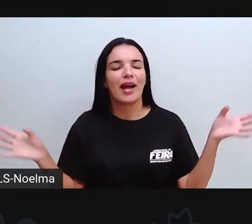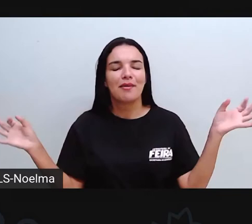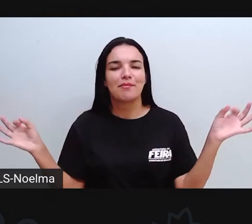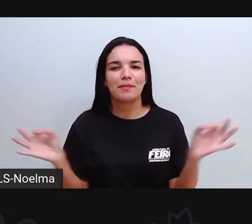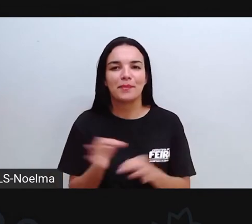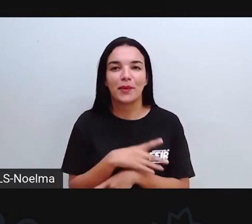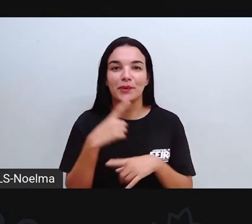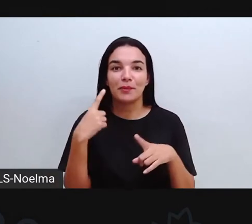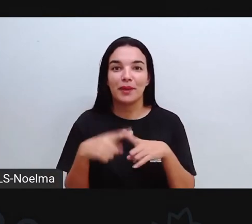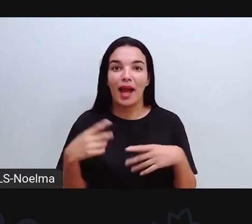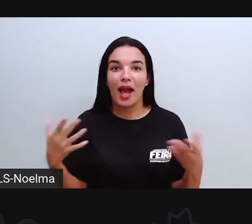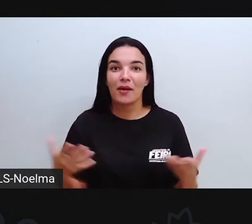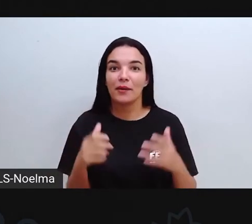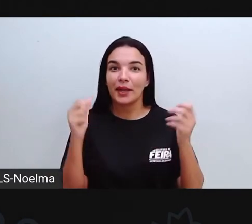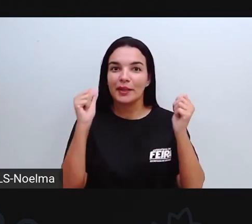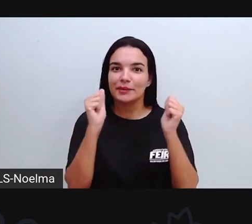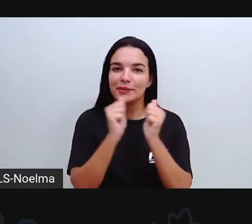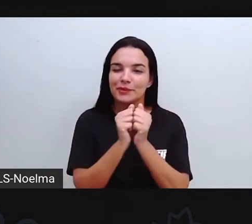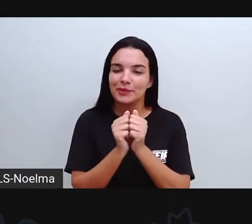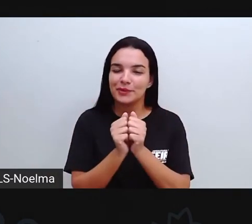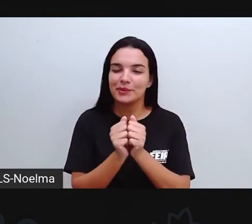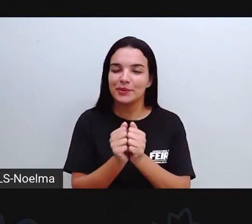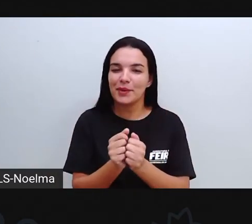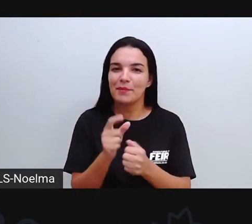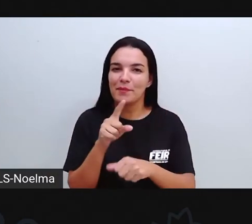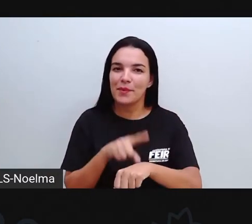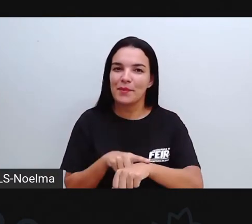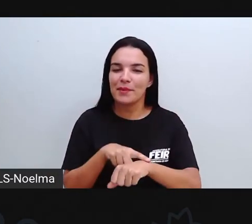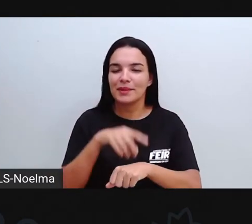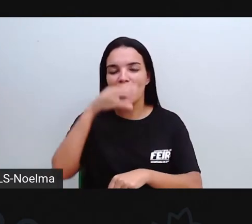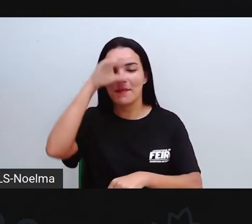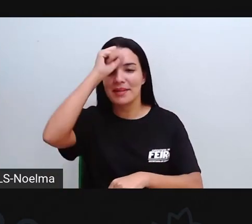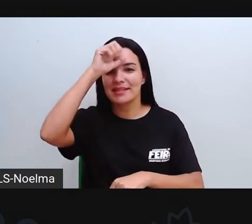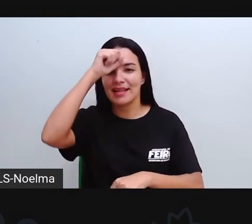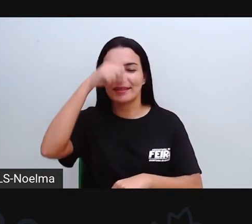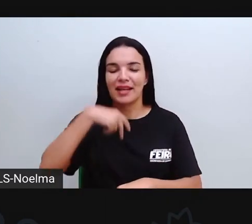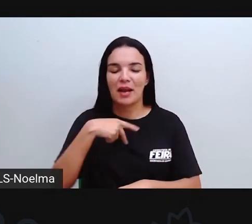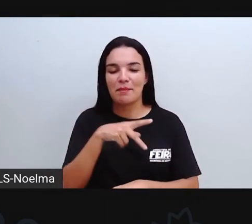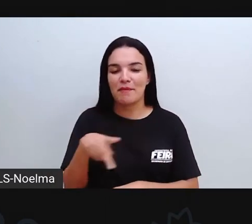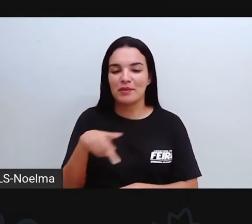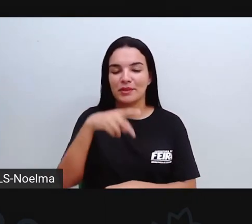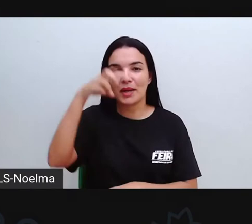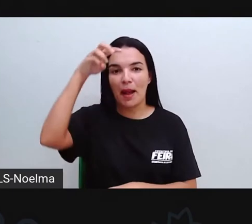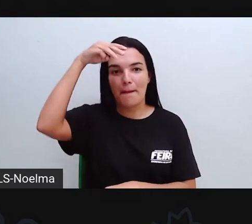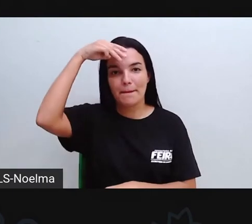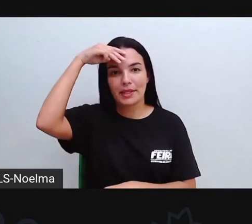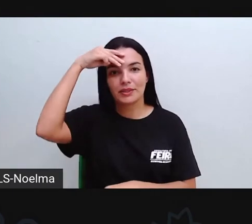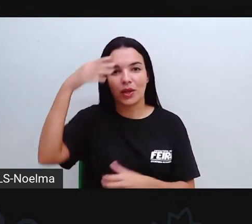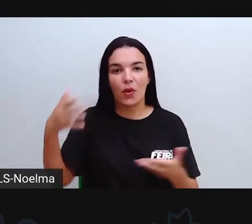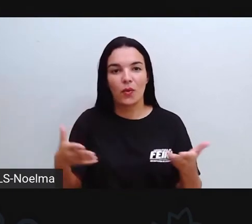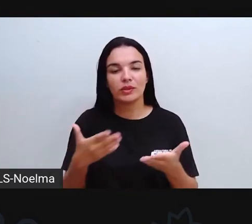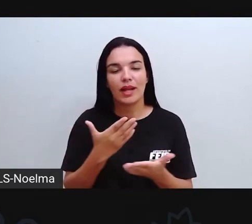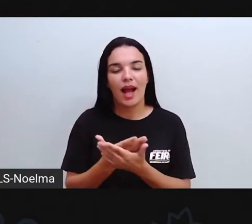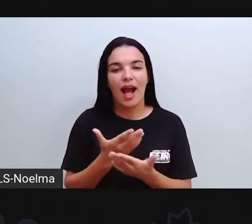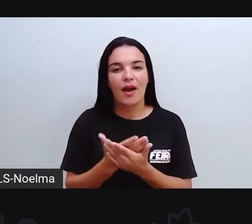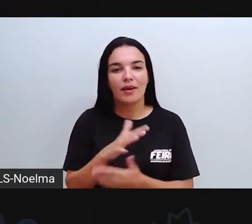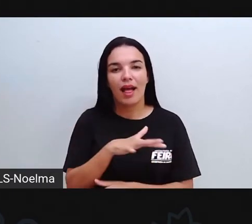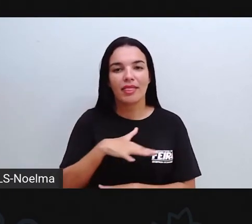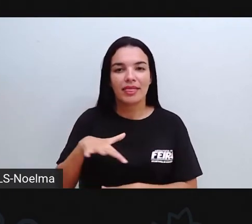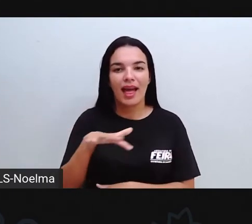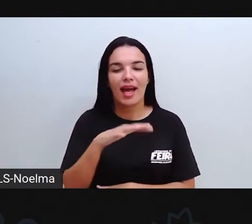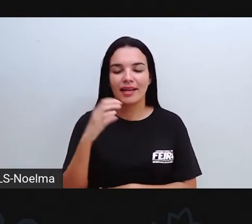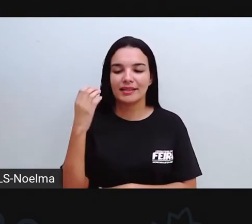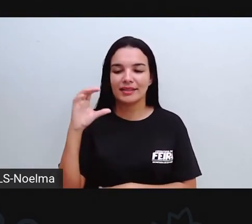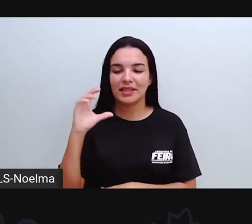tudo porque nós estamos aqui juntinhos reunidos para mais um momento de muito aprendizado. Eu sou a professora Mirce e hoje nós teremos aula de